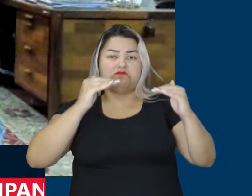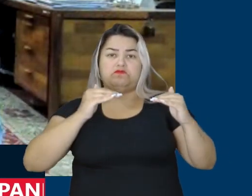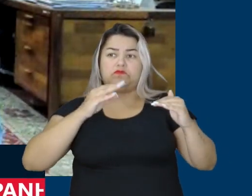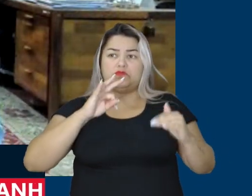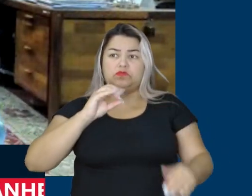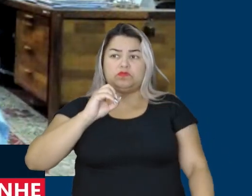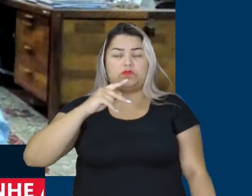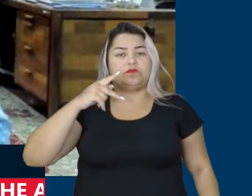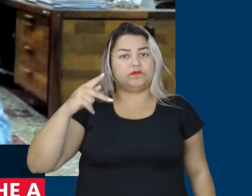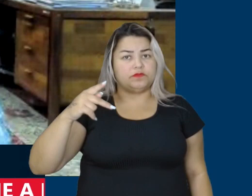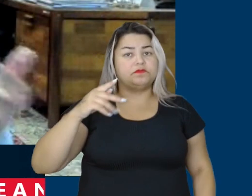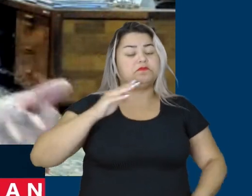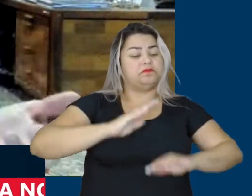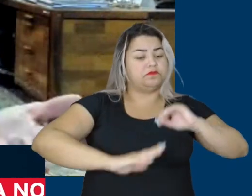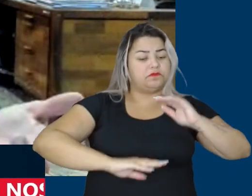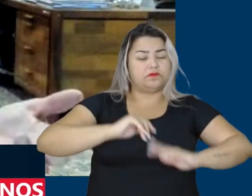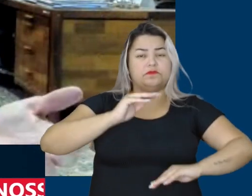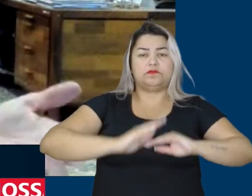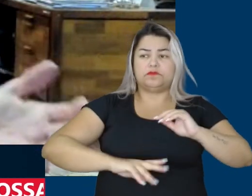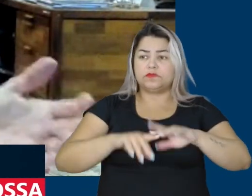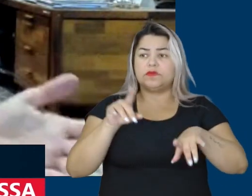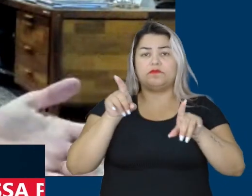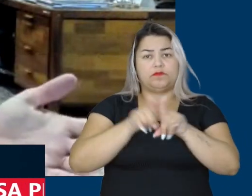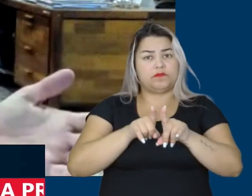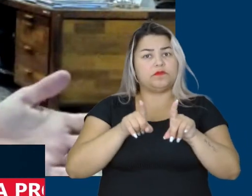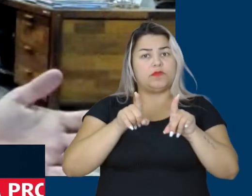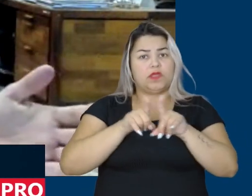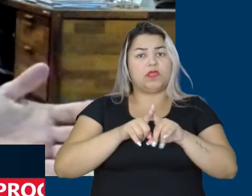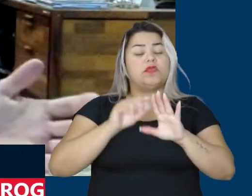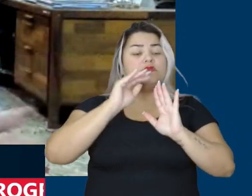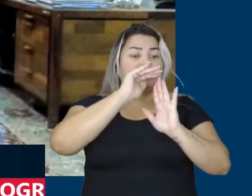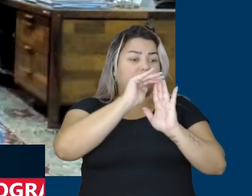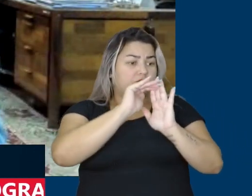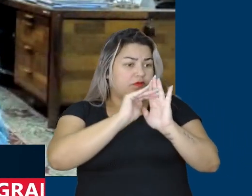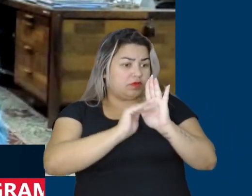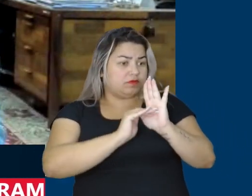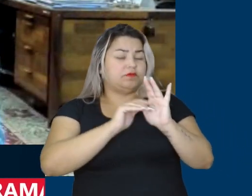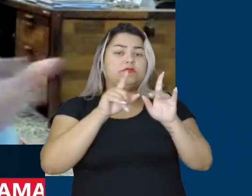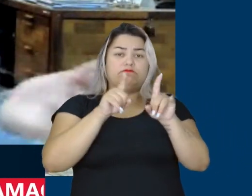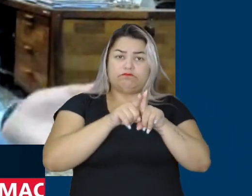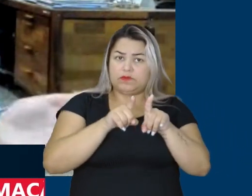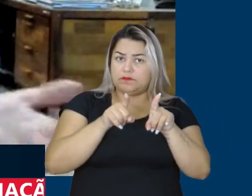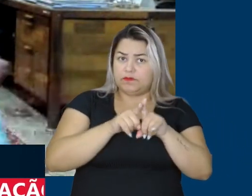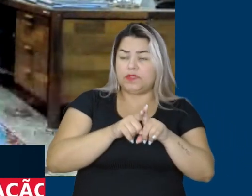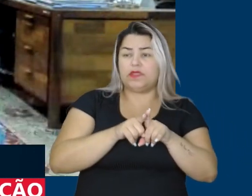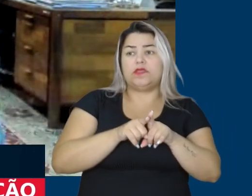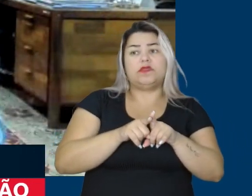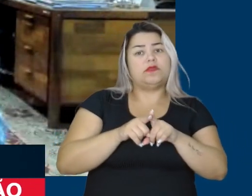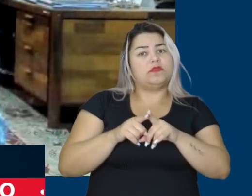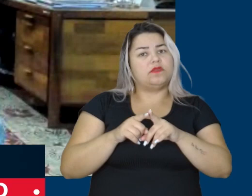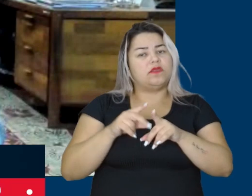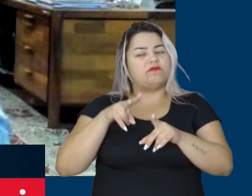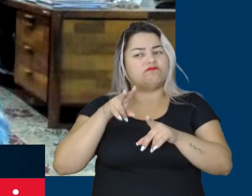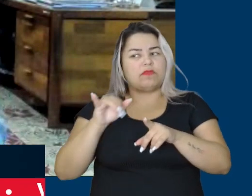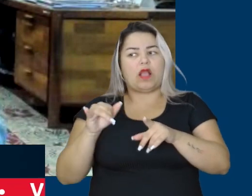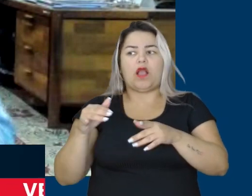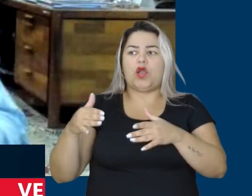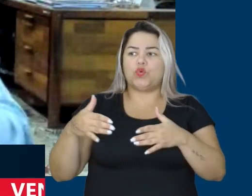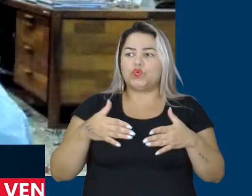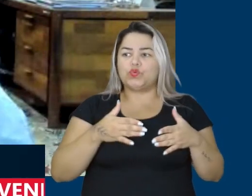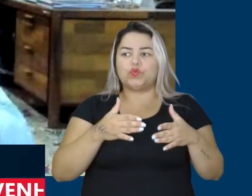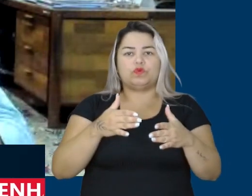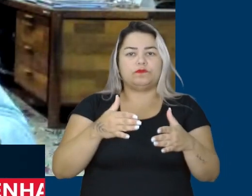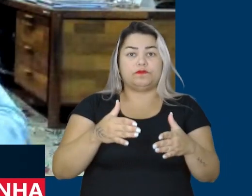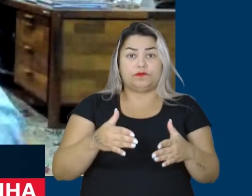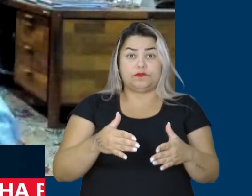dessa carreira e são programas que seguramente quem percorre essas trilhas ao